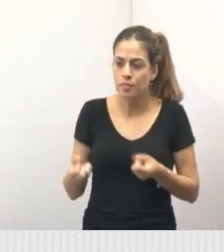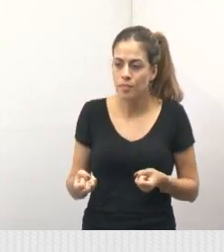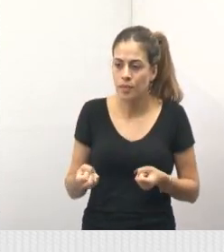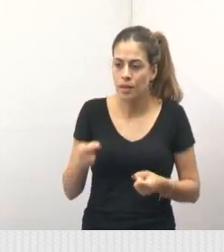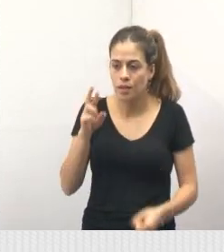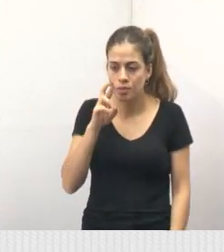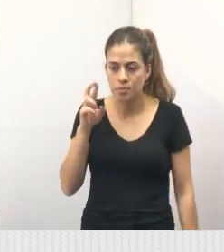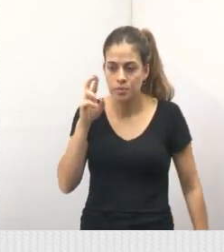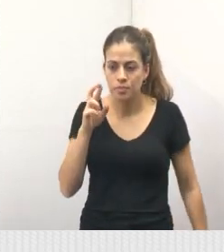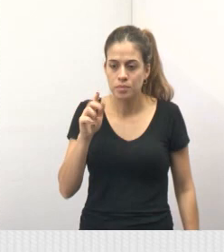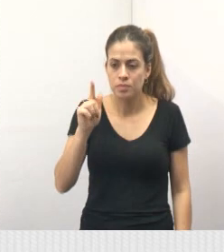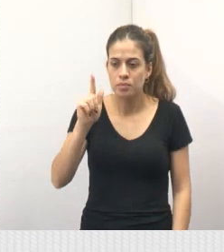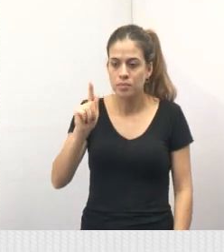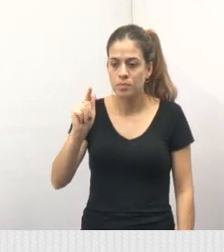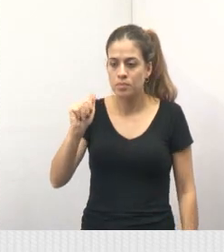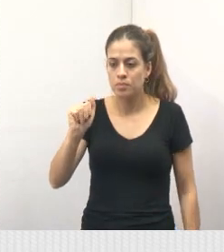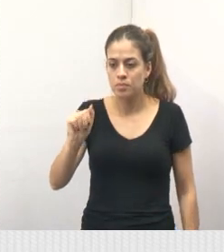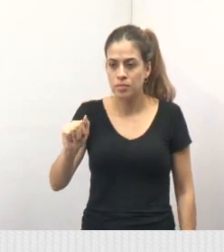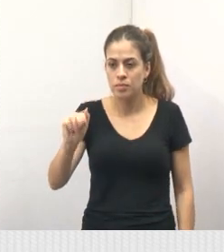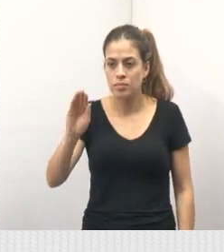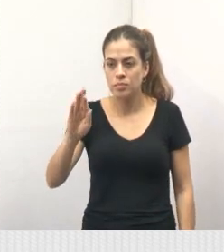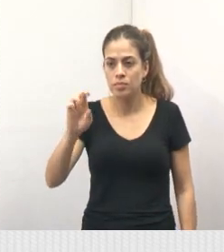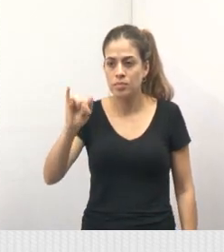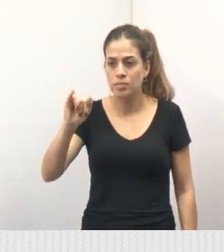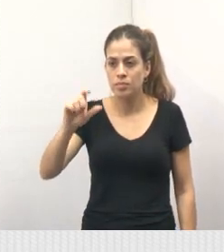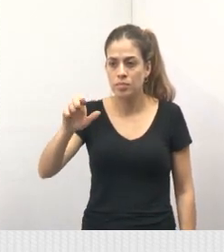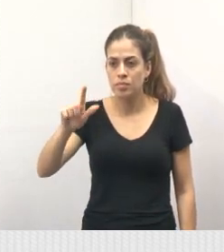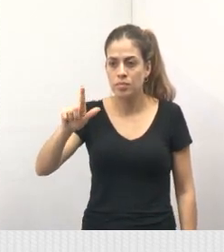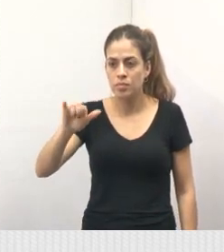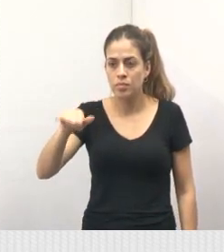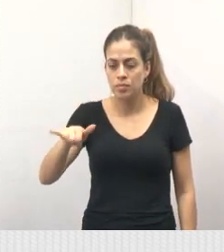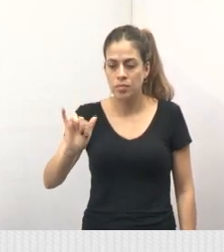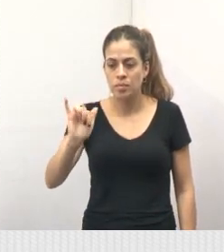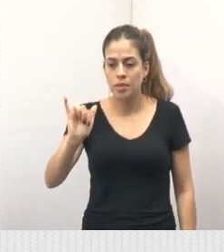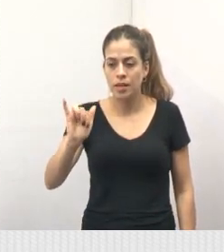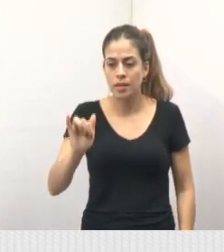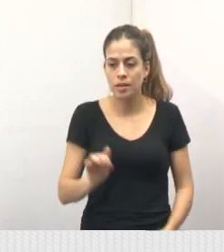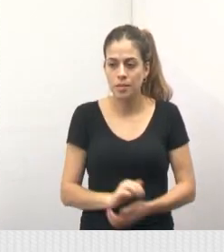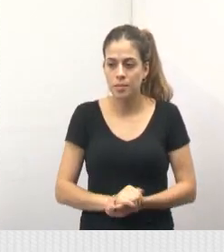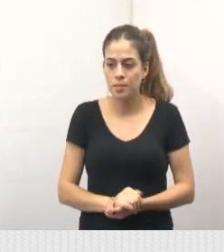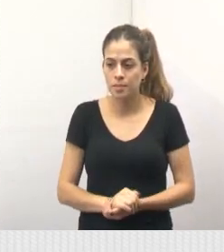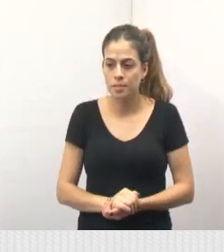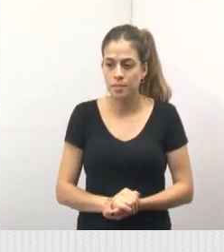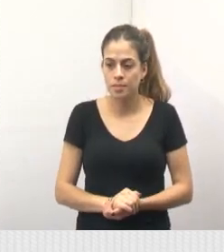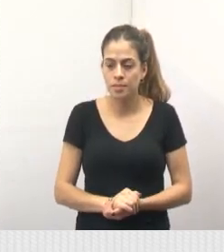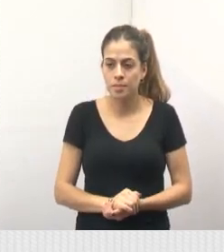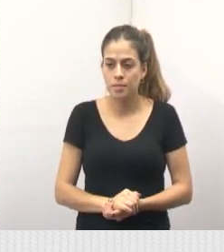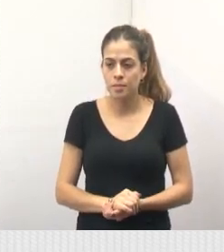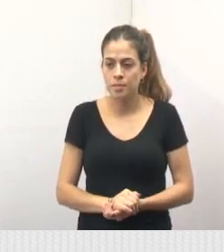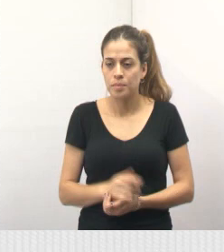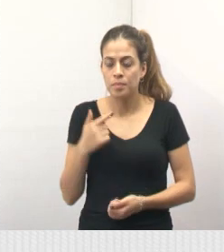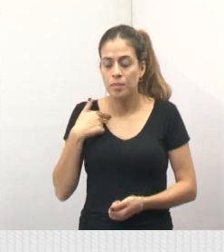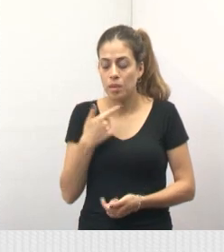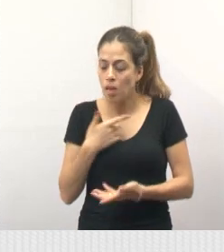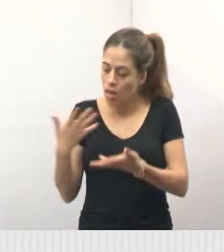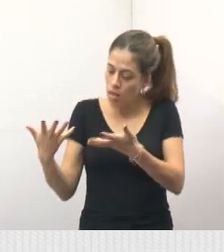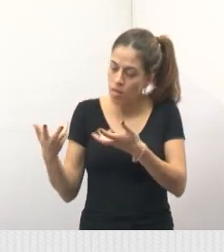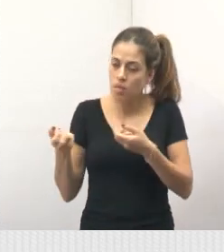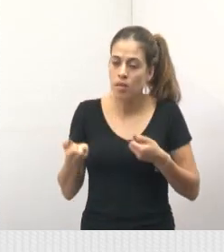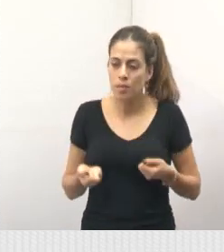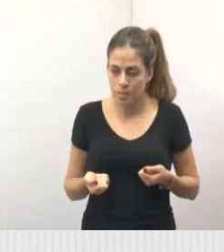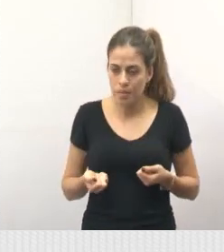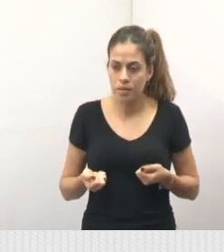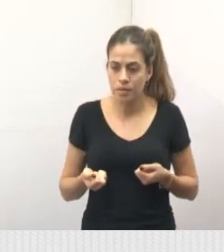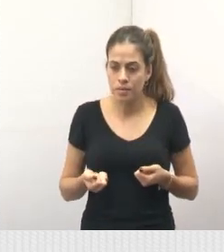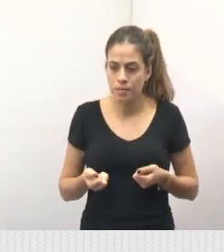supervisora Gabriele. Então, eu queria agradecer à Gabriela por nos ter recebido lá no